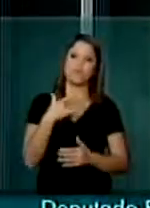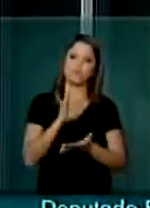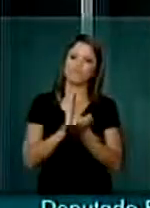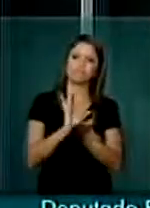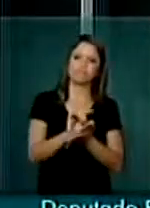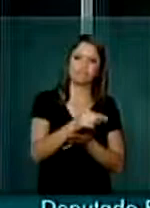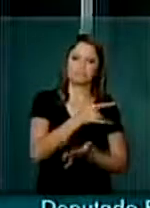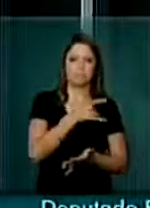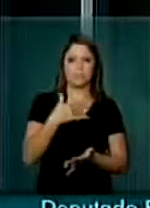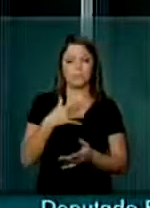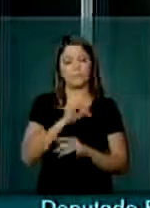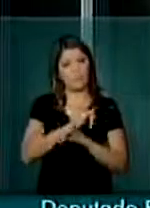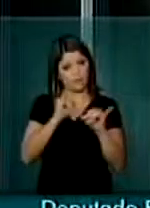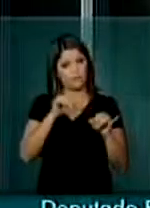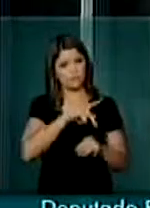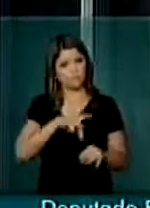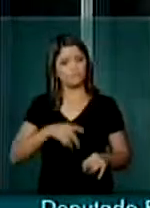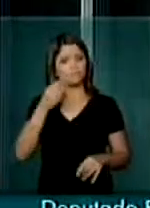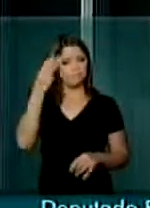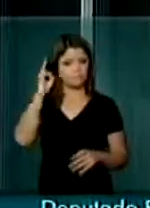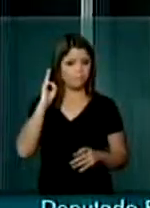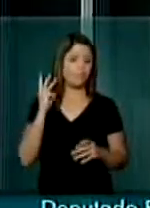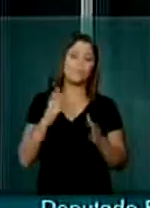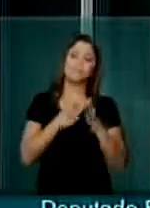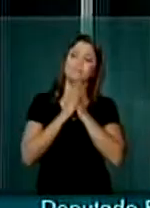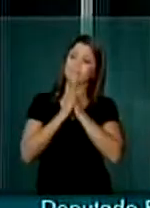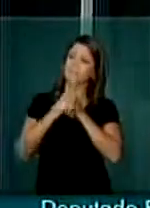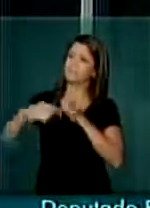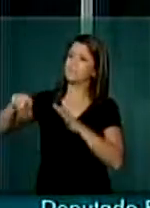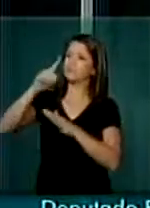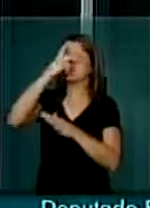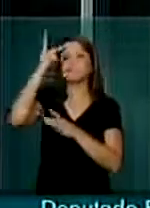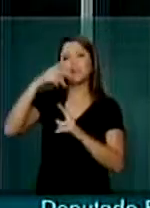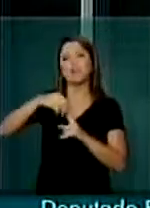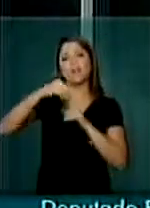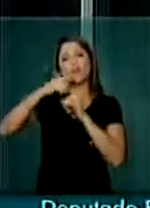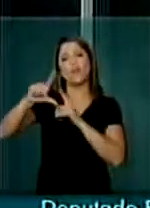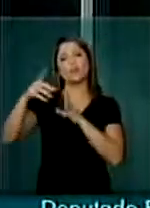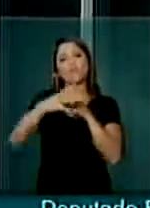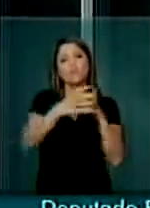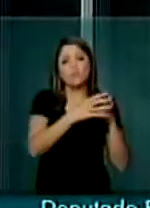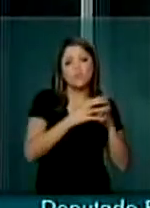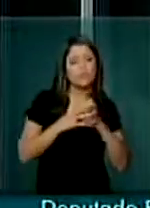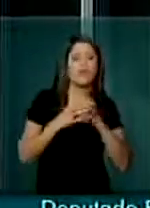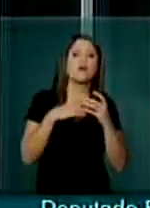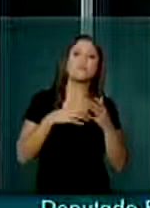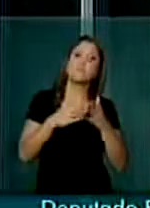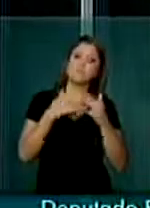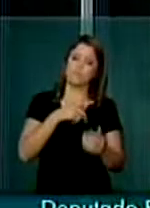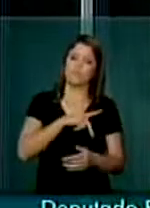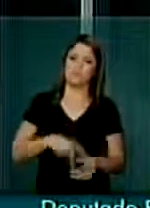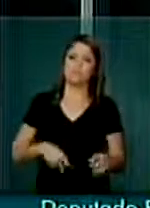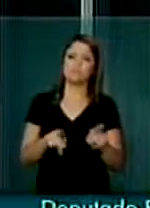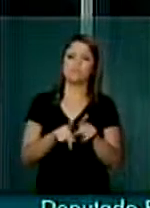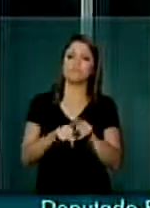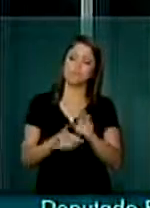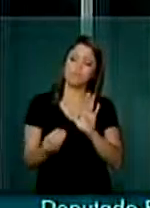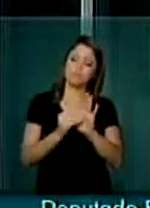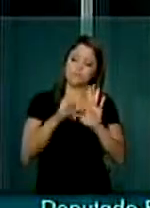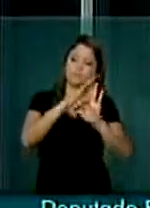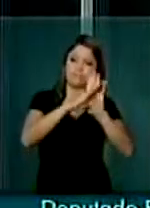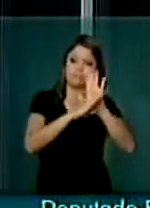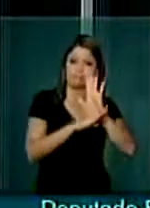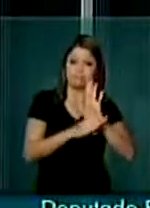avisando, então, ao senhor presidente, fazendo um apelo aos outros líderes de outros partidos, ao senhor presidente, para que possamos incluir